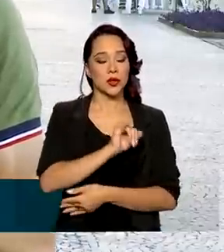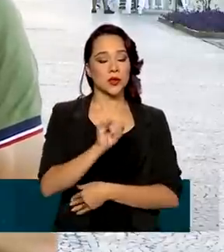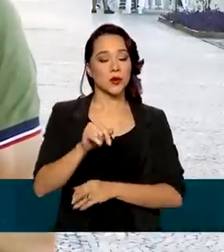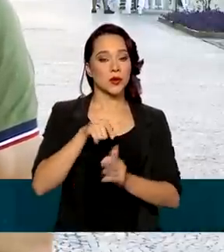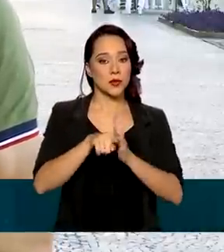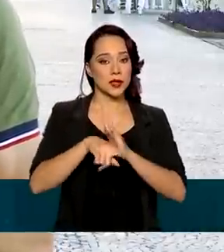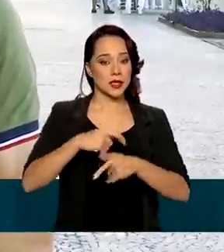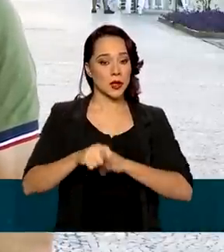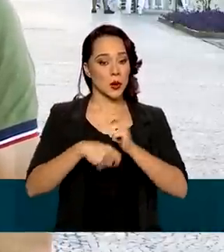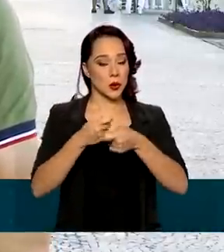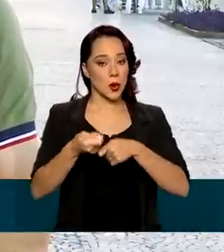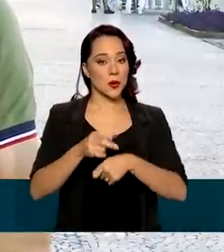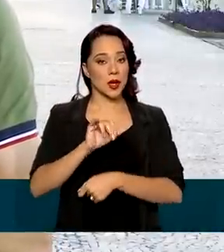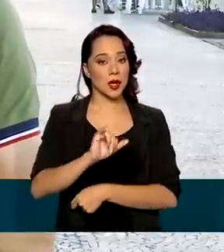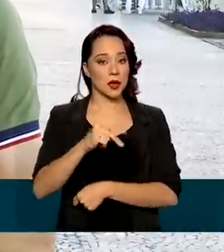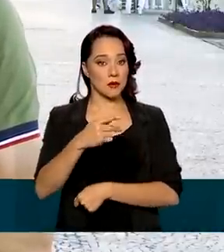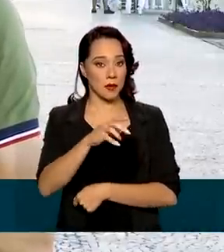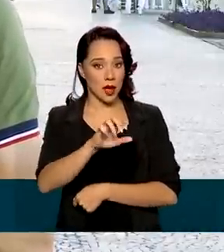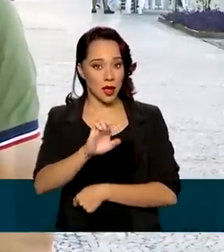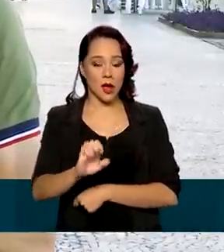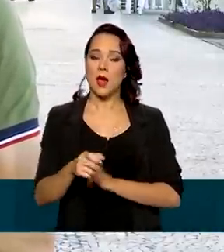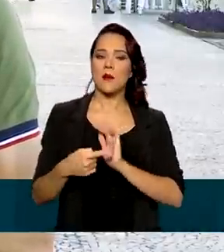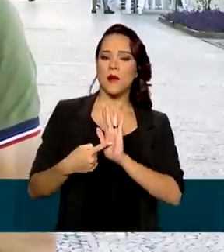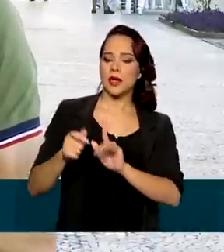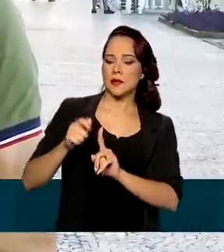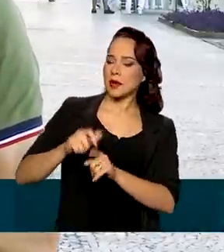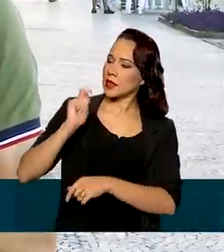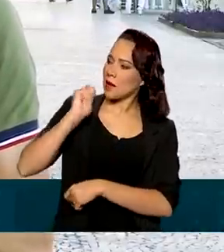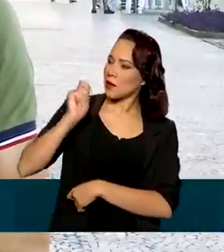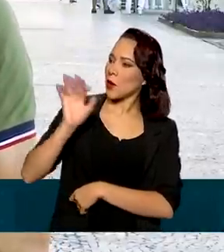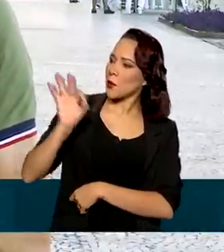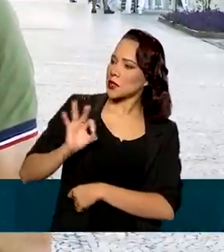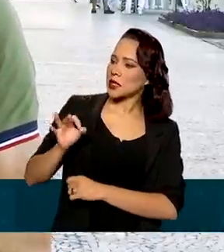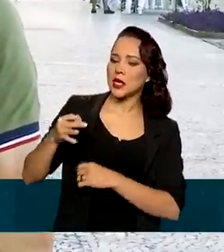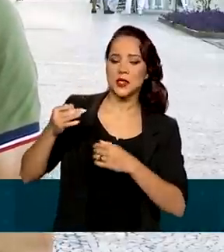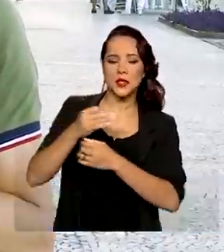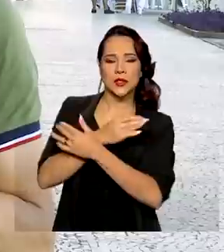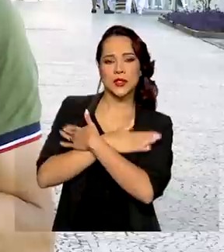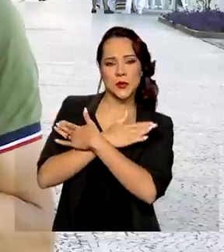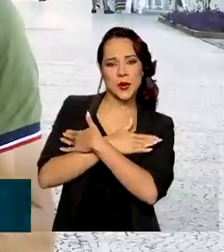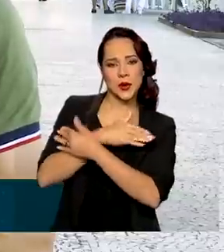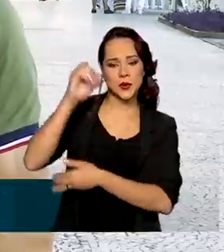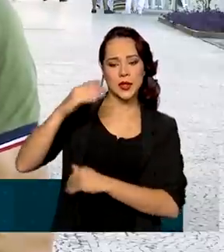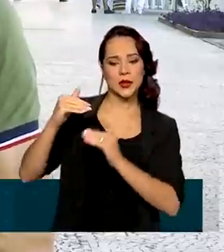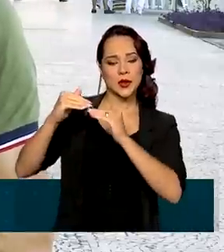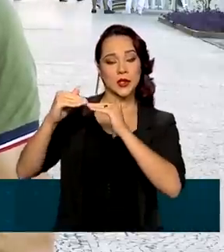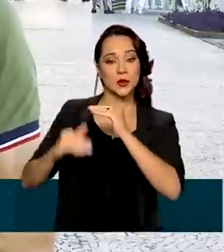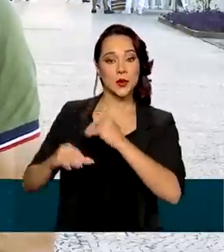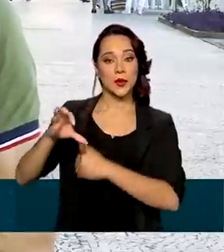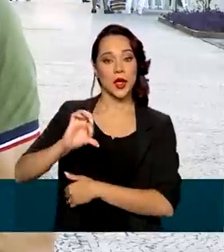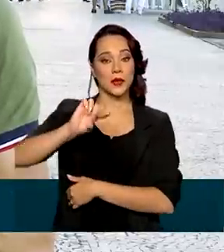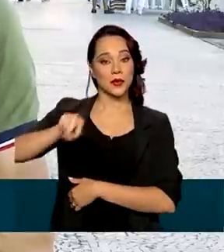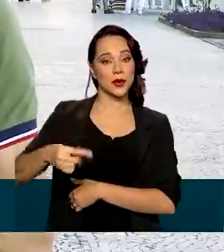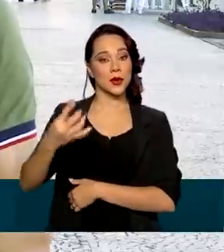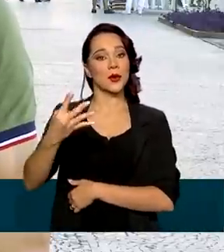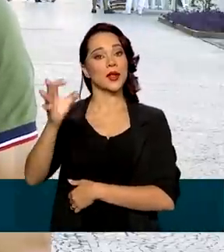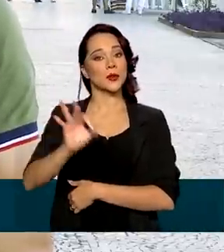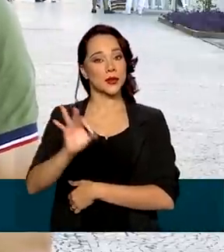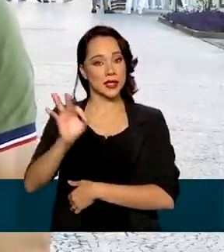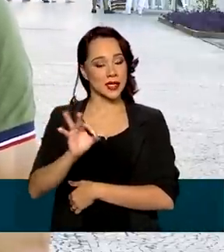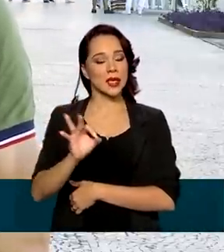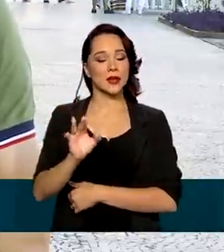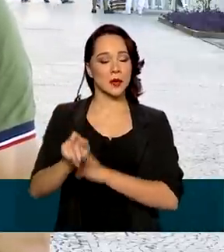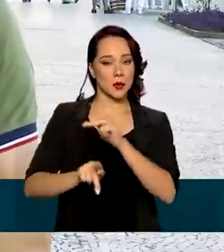Pesquisa Econômica Aplicada, o IPEA, mostra que em abril, a taxa de desemprego no Brasil caiu para 9,4